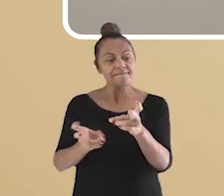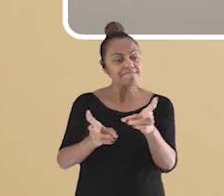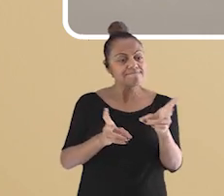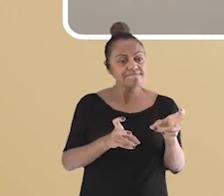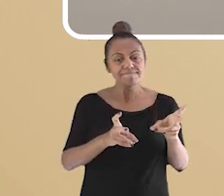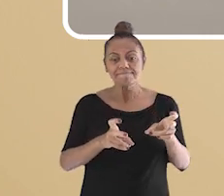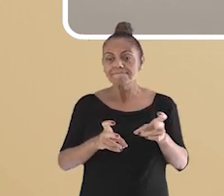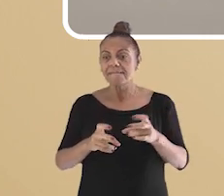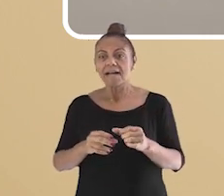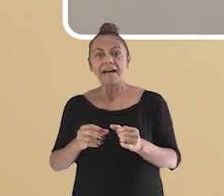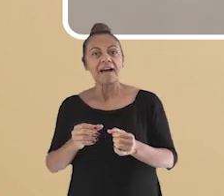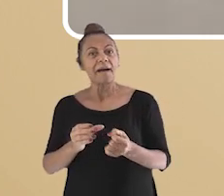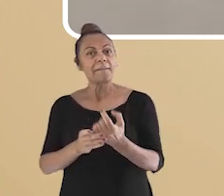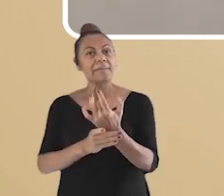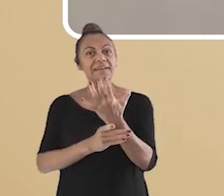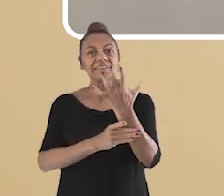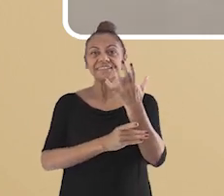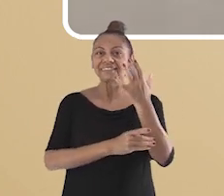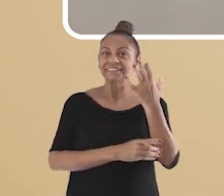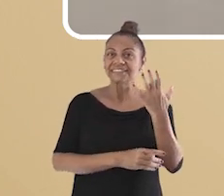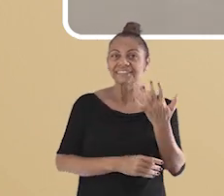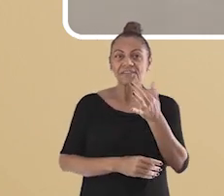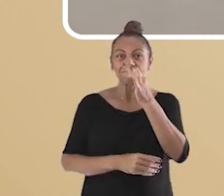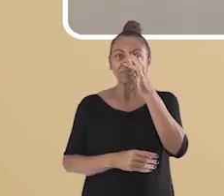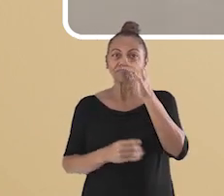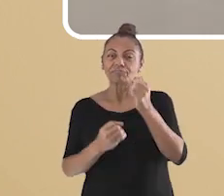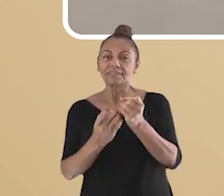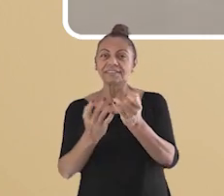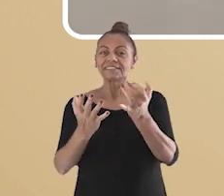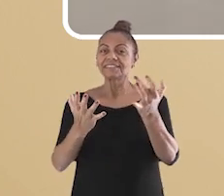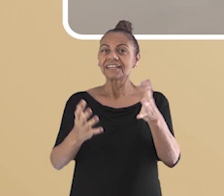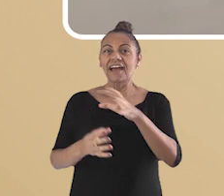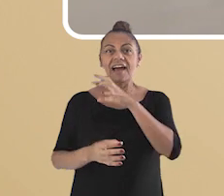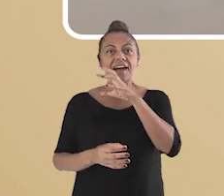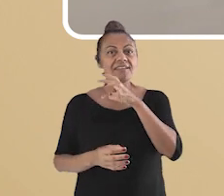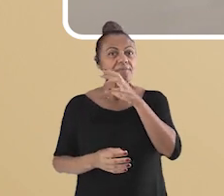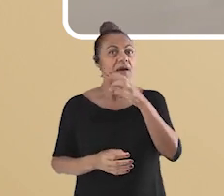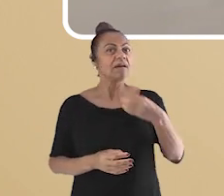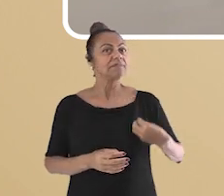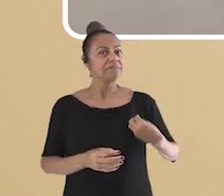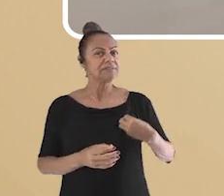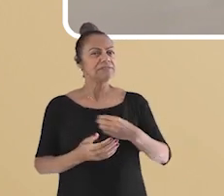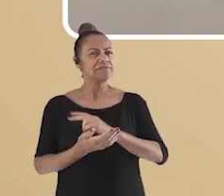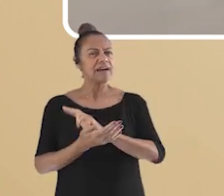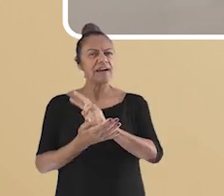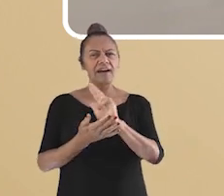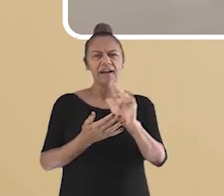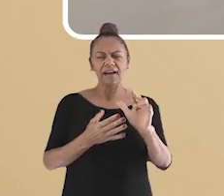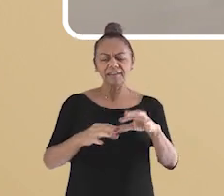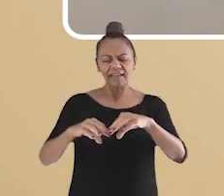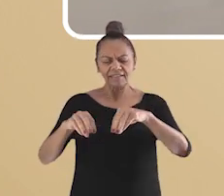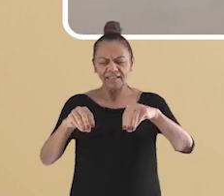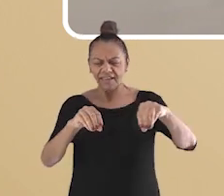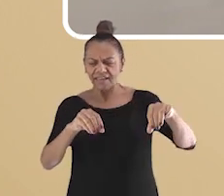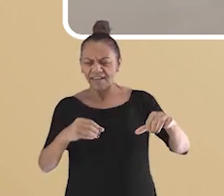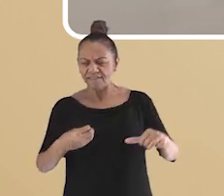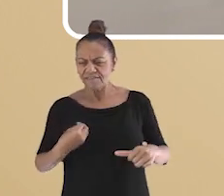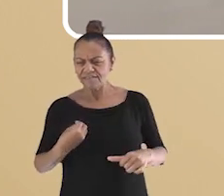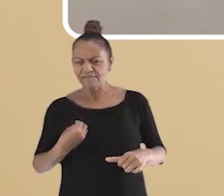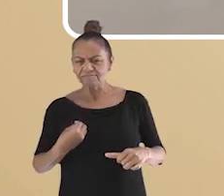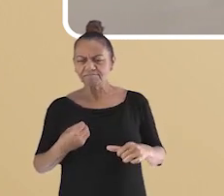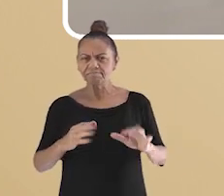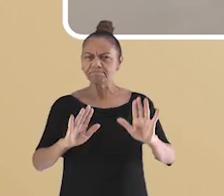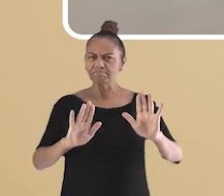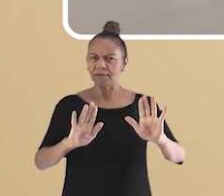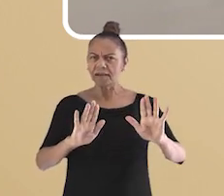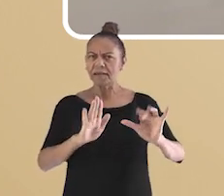os seres vivos que as habitam. Para isso, preparou um roteiro e também pensou em alguns desafios. Primeiro,